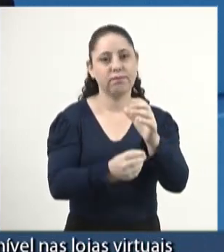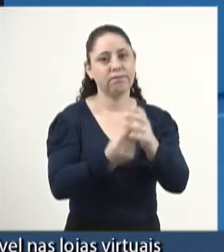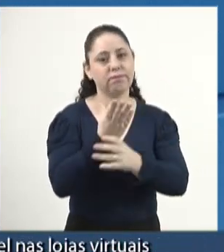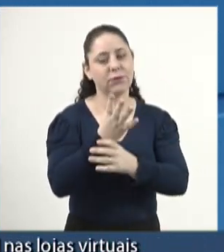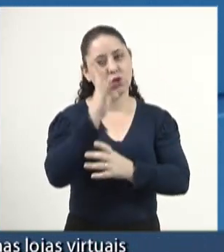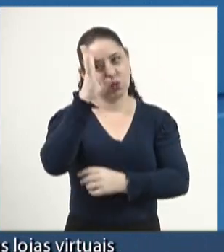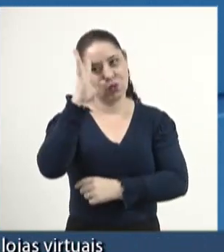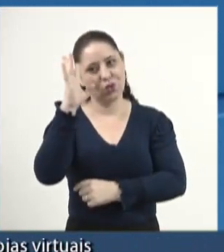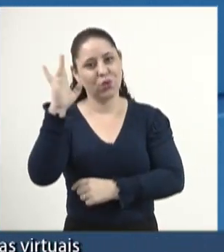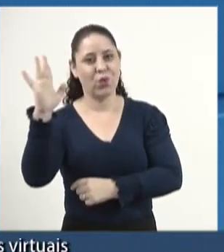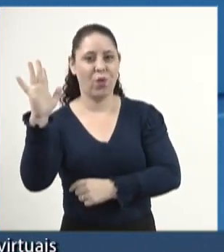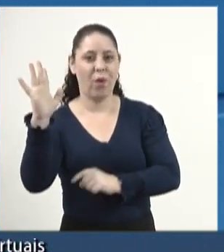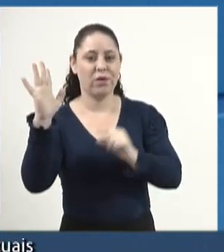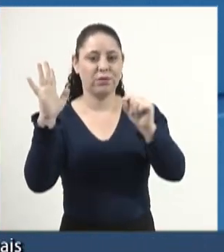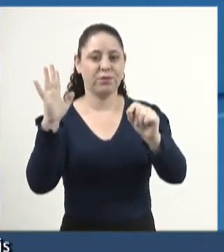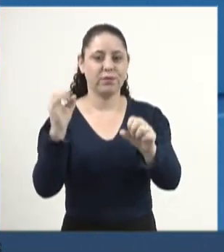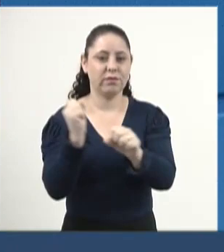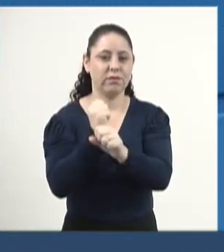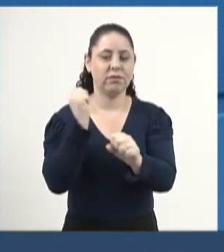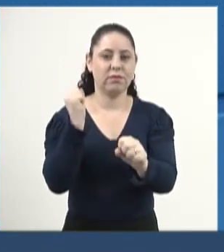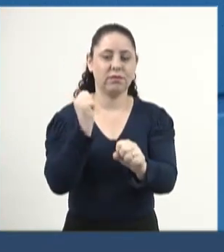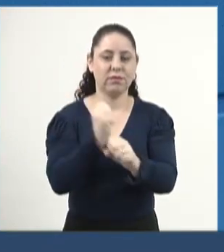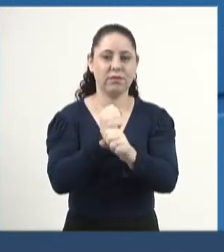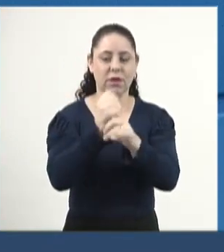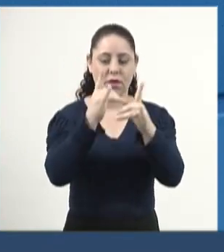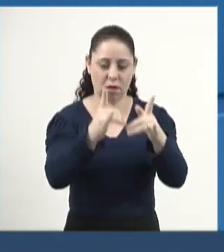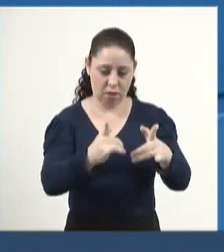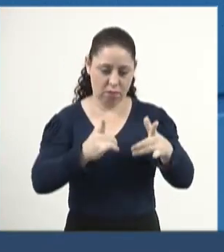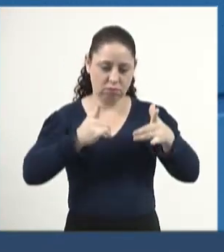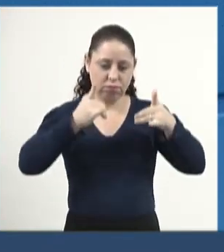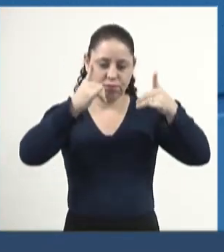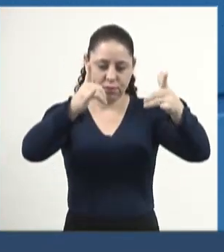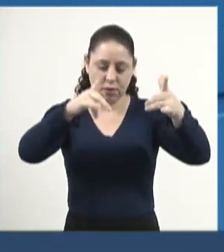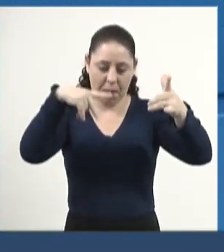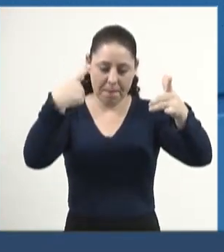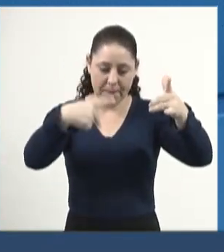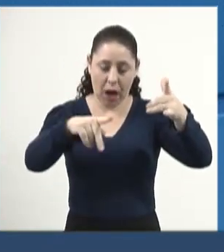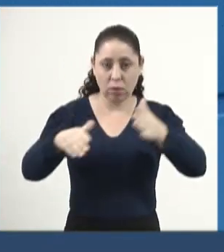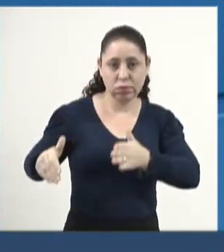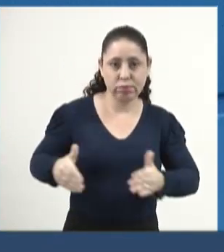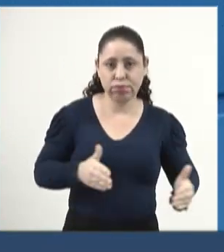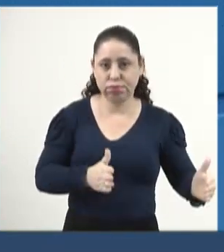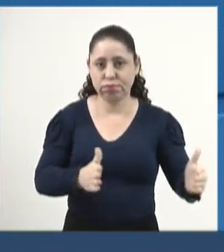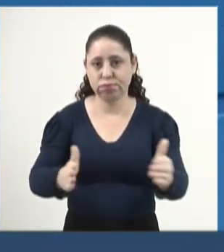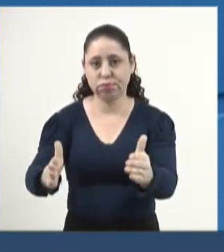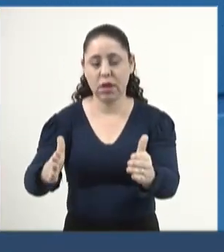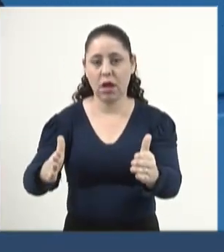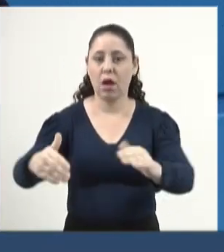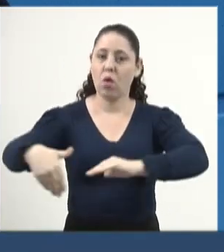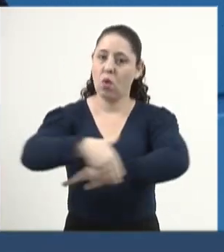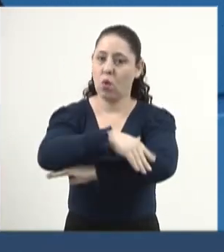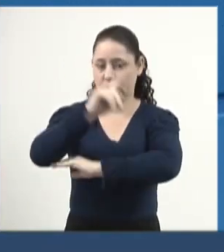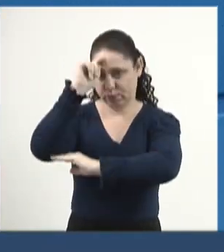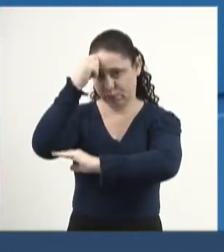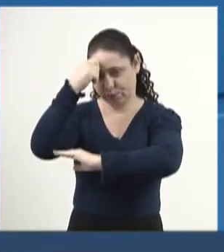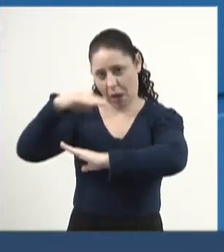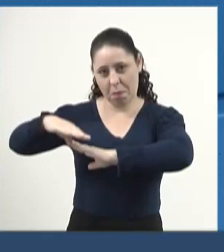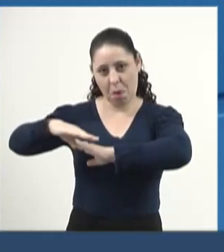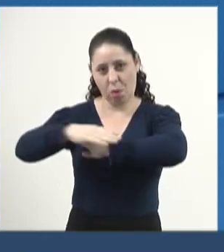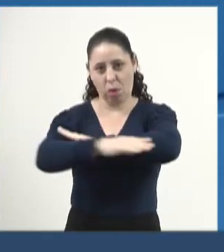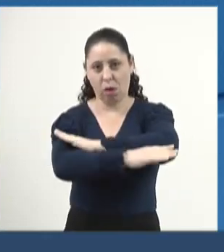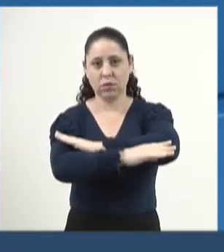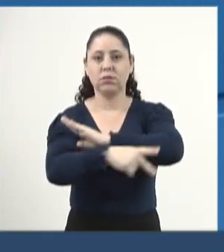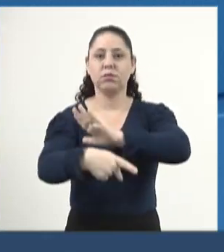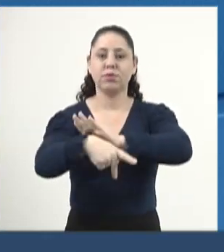antigo sonho, que é a construção da ponte sobre o Rio Paraguai e o asfalto, o deputado Paulo Corrêa,